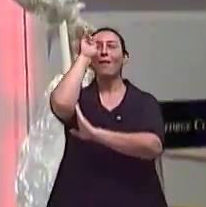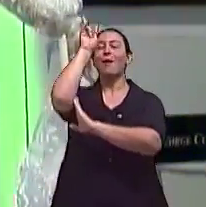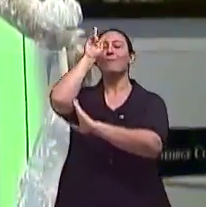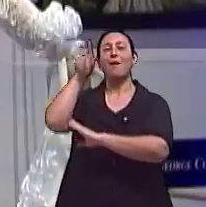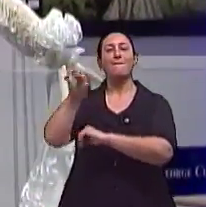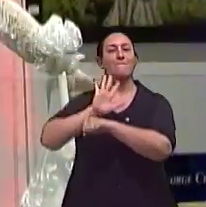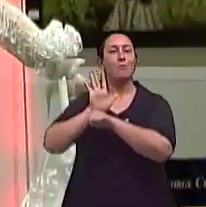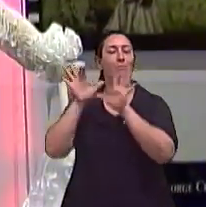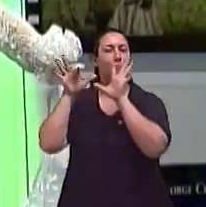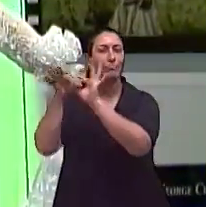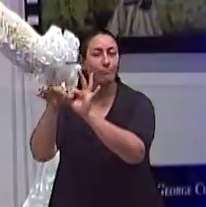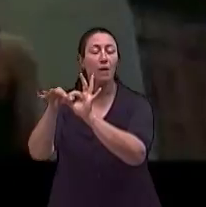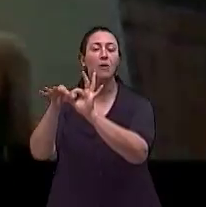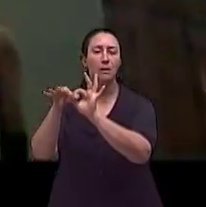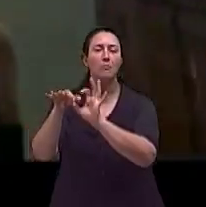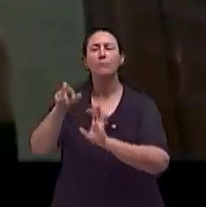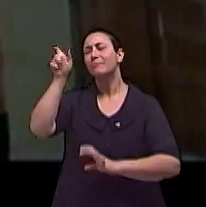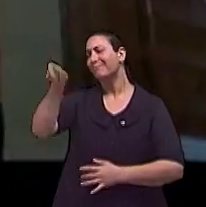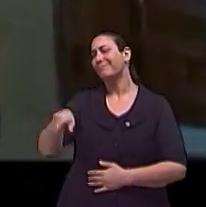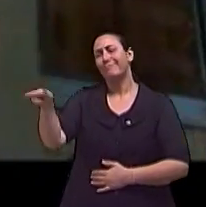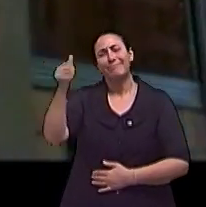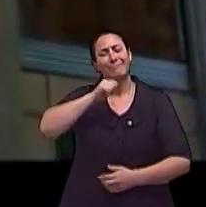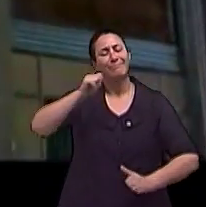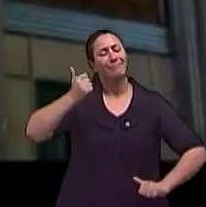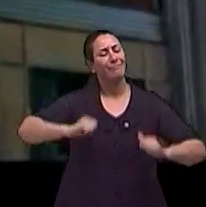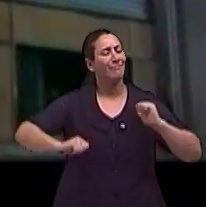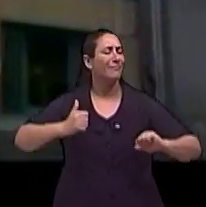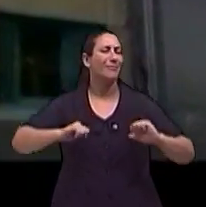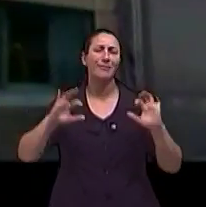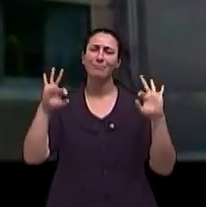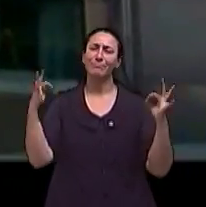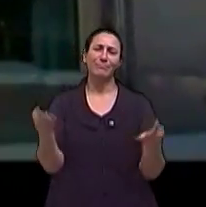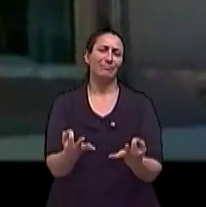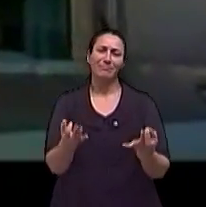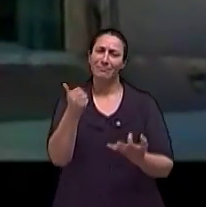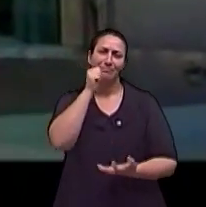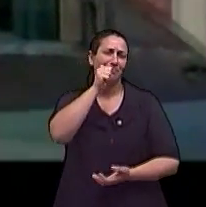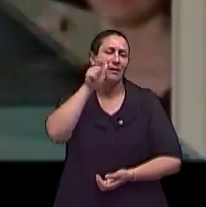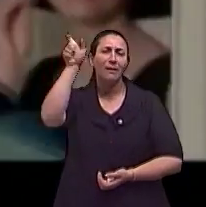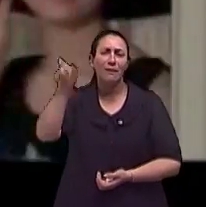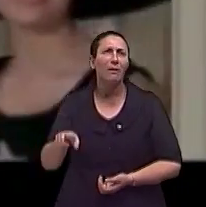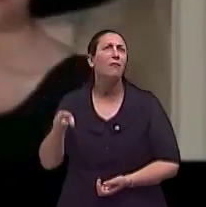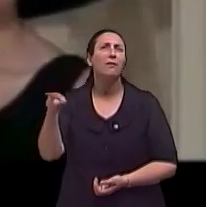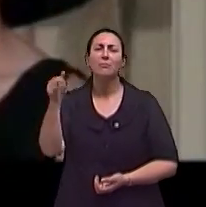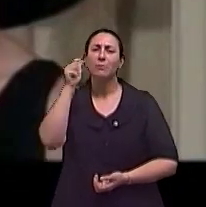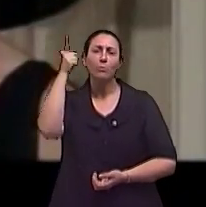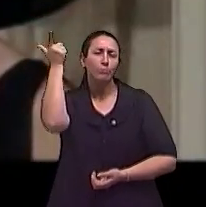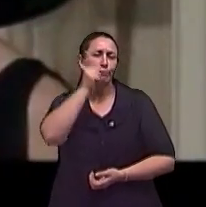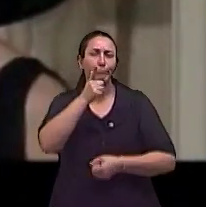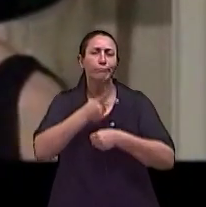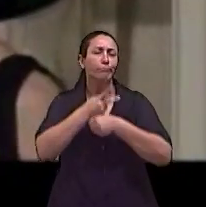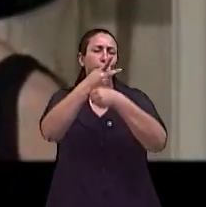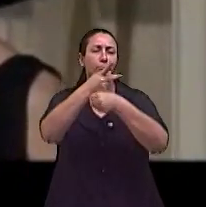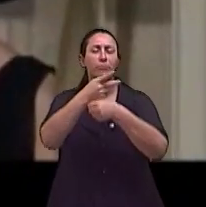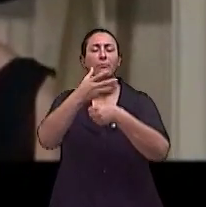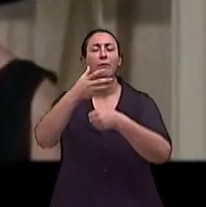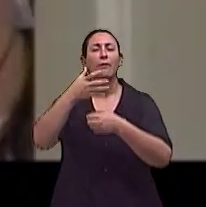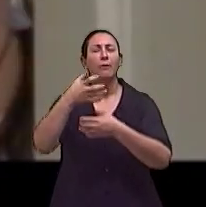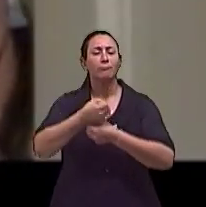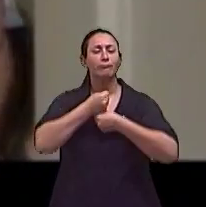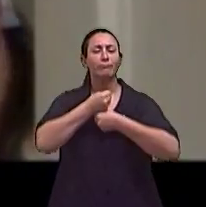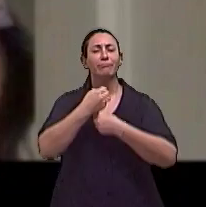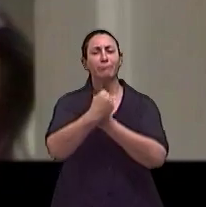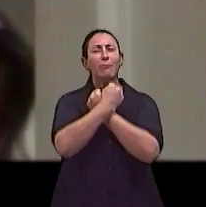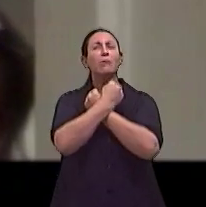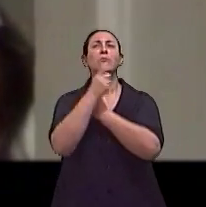referência imediata. E além da Alder ter sido uma atriz, uma musa, uma diva completa, né? Desde o Oscar que ela ganhou por A Princesa e o Plebeu, até por